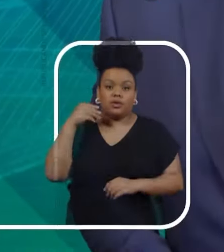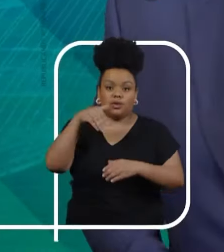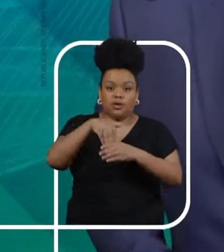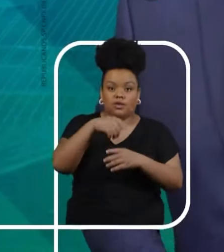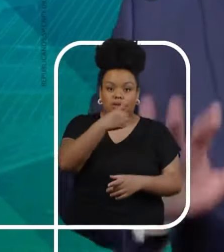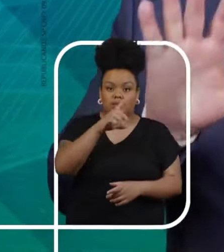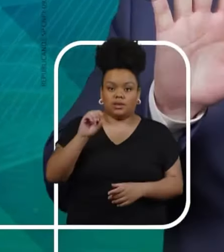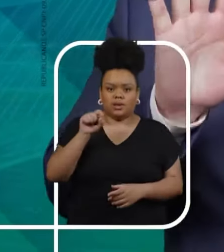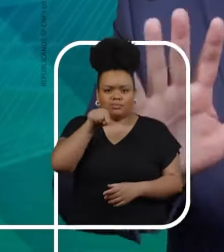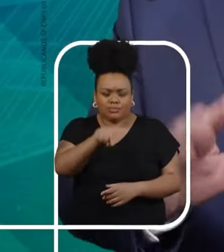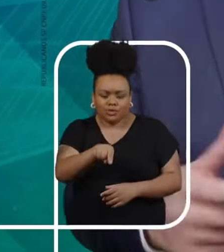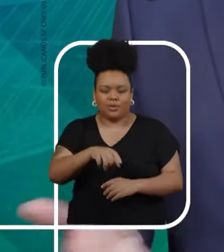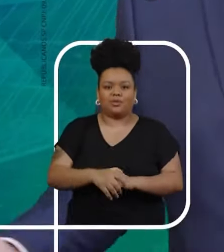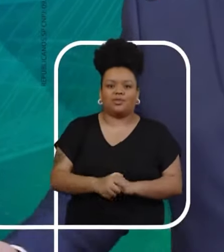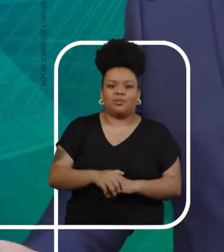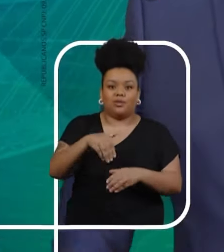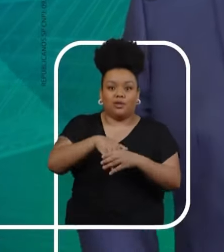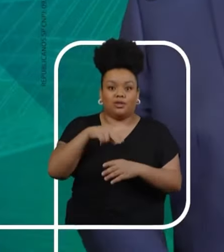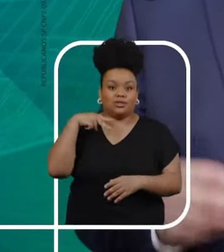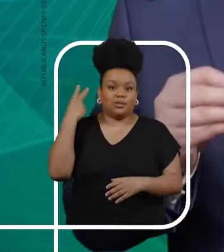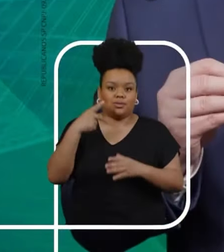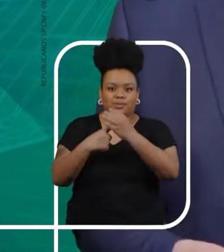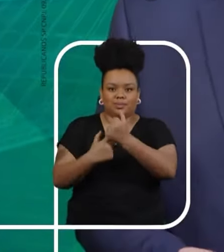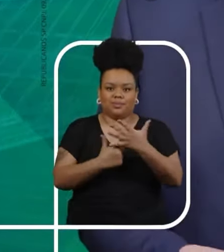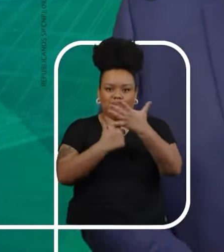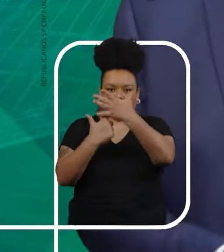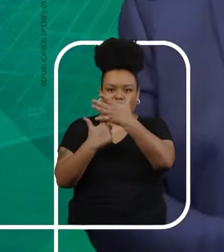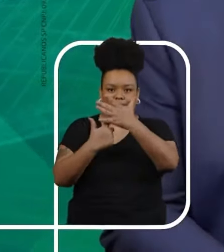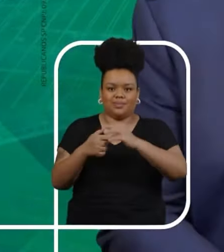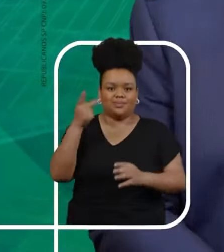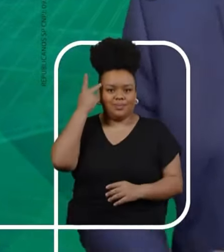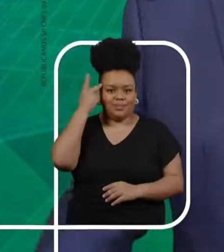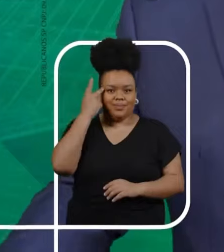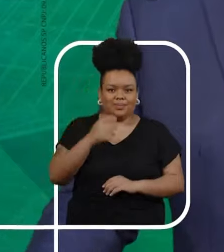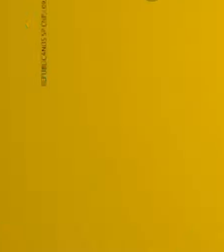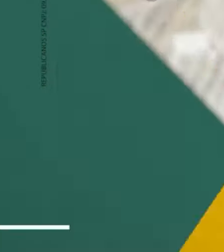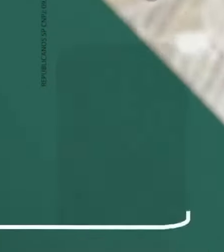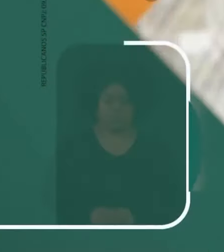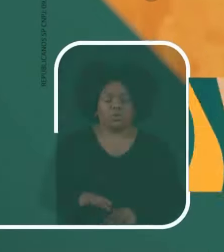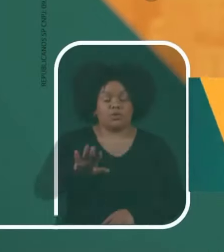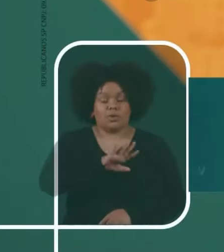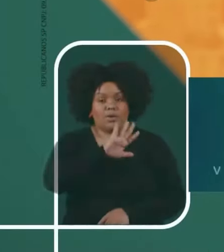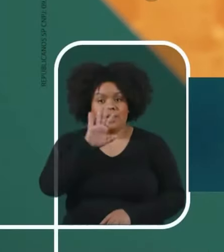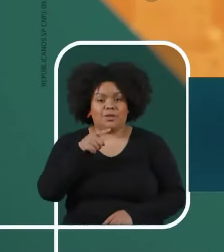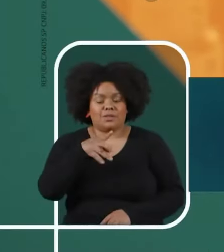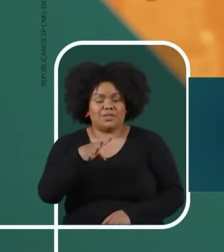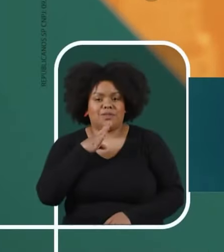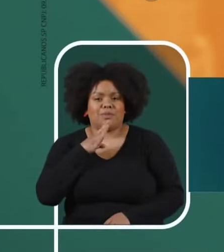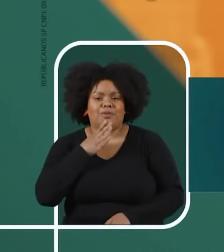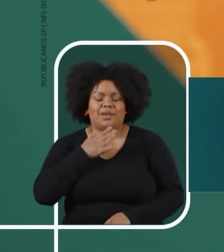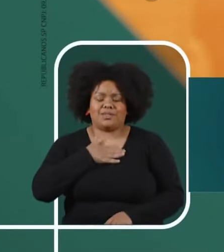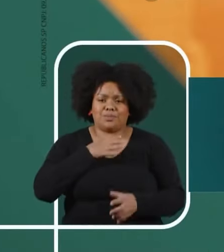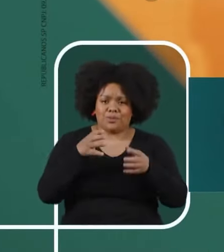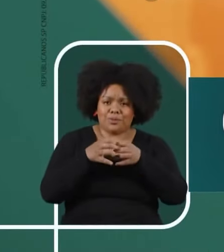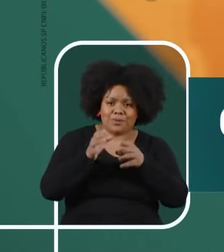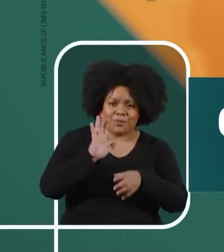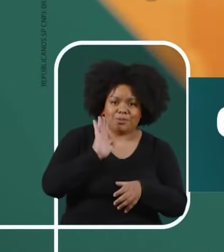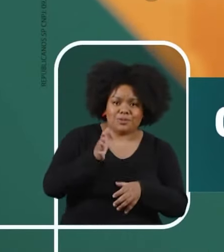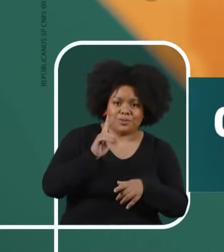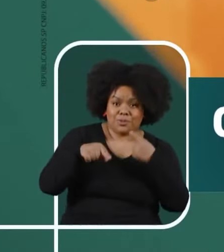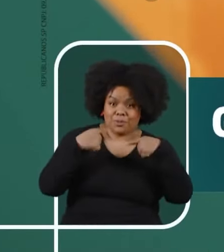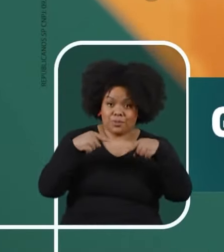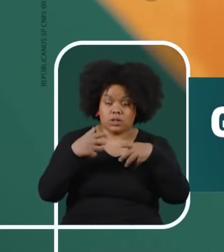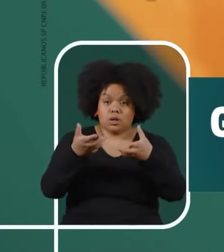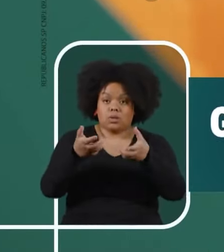Para vereador, vote 10 e confirma. Vote nos vereadores do Republicano de São Paulo. Sou Gilson Campos, da Banda